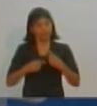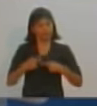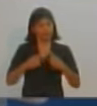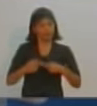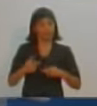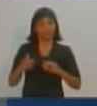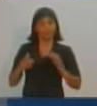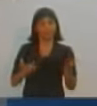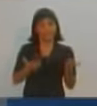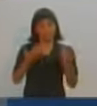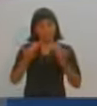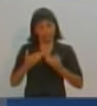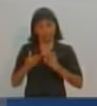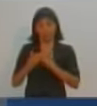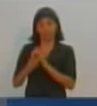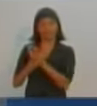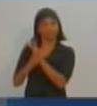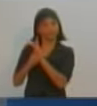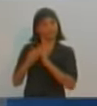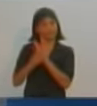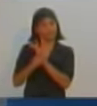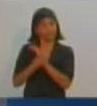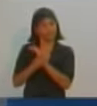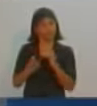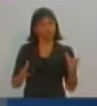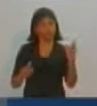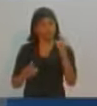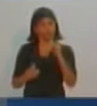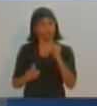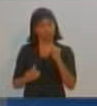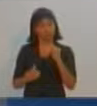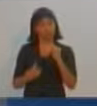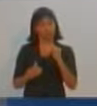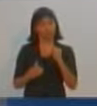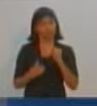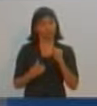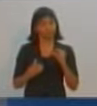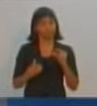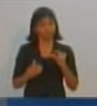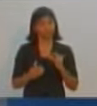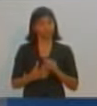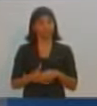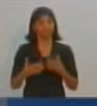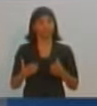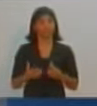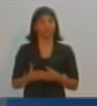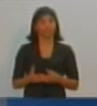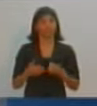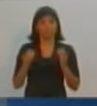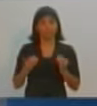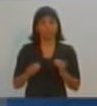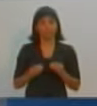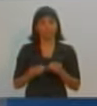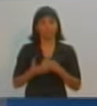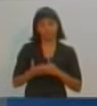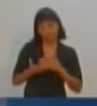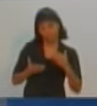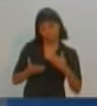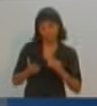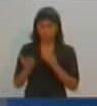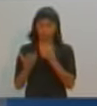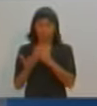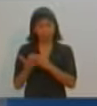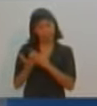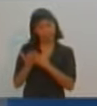de volta para cá. Não apenas reduzindo imposto, falando de SMS e SS, que se traz empresa para Prudente. O PEP prevê um